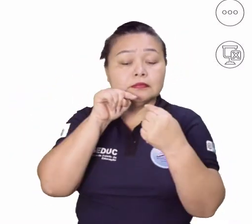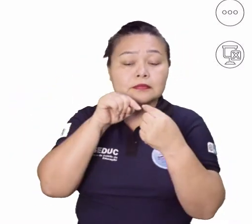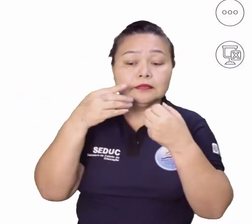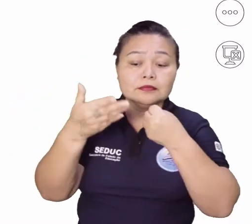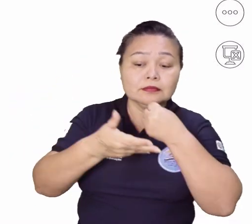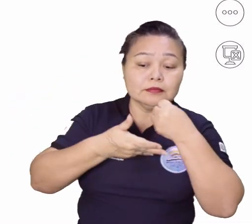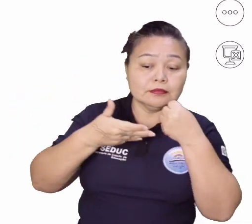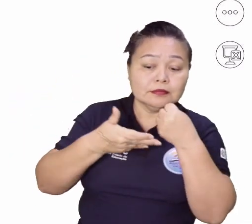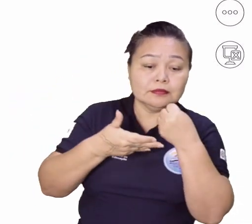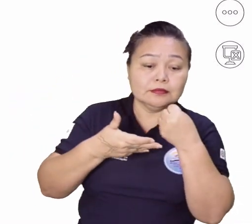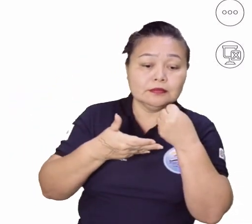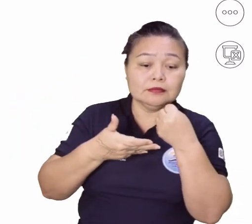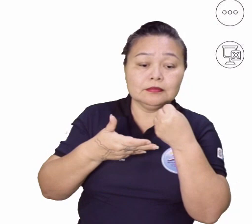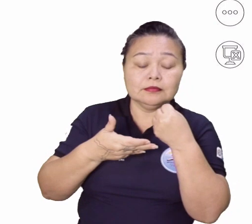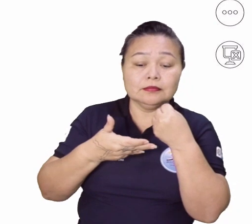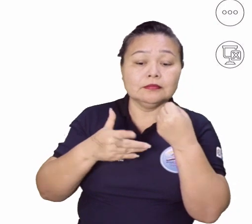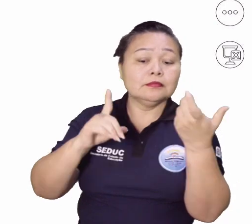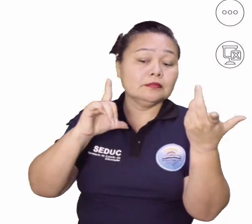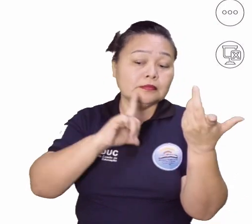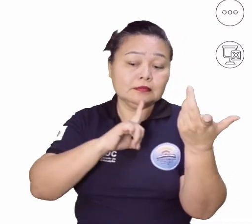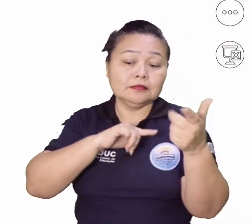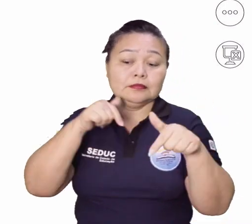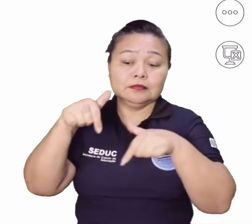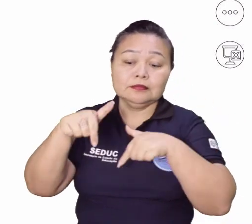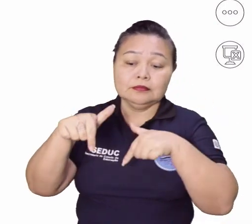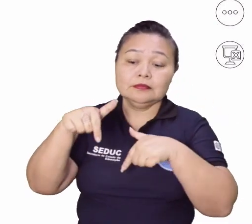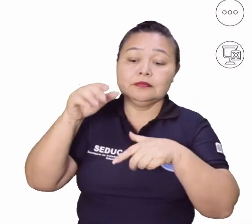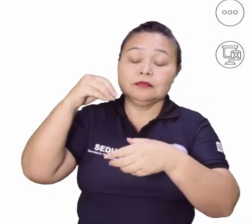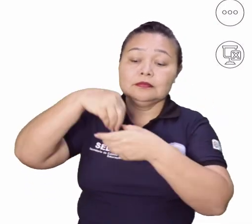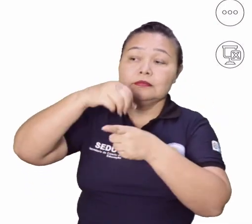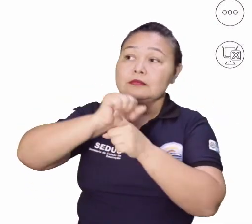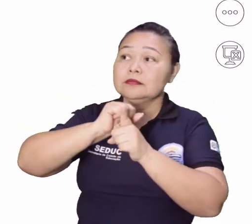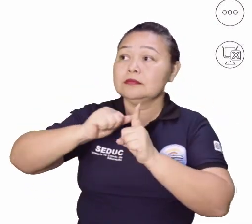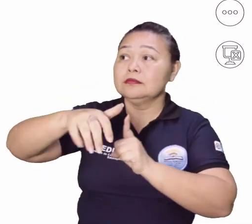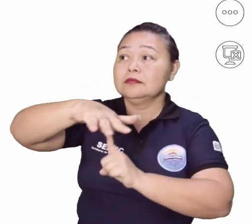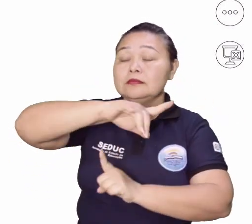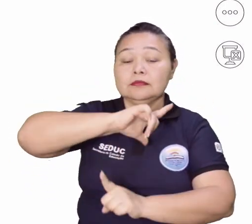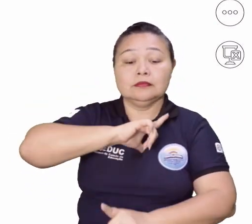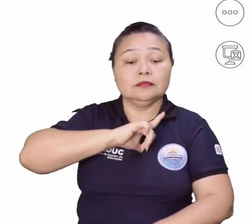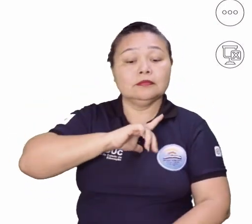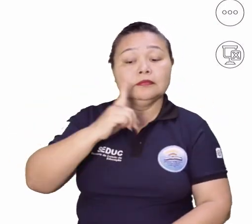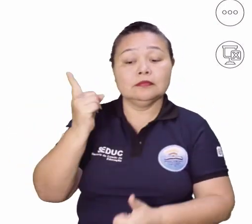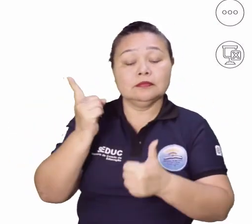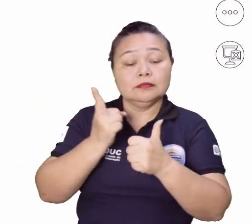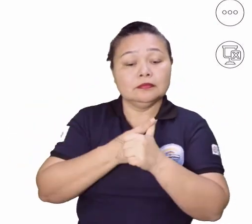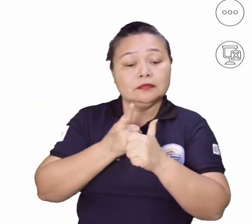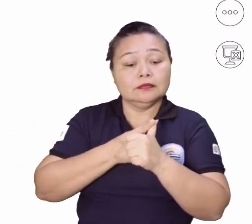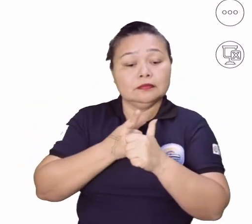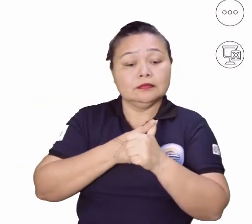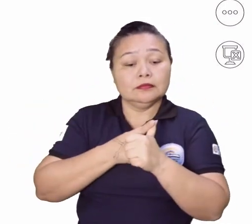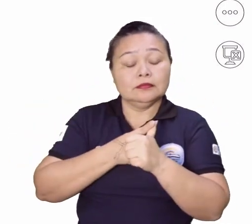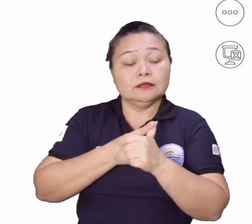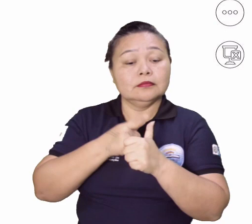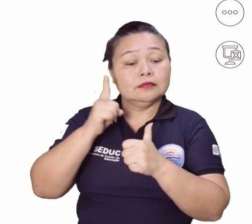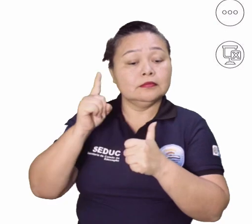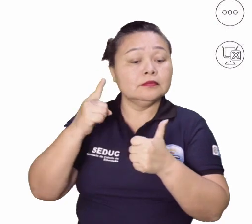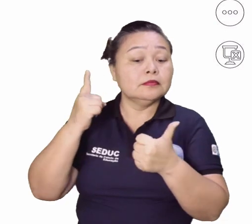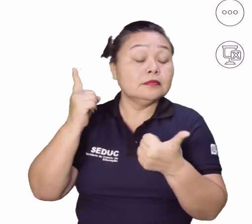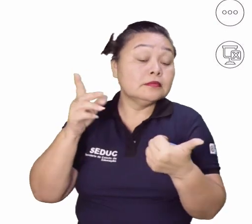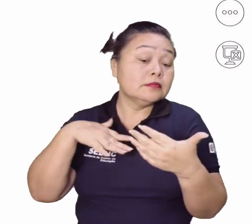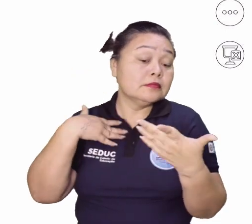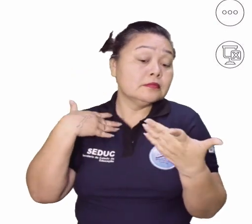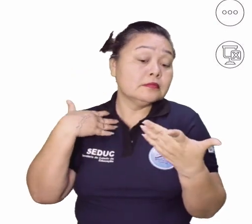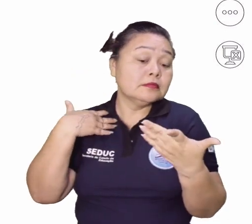básicos que tem o trabalho na sociedade. Basicamente, em primeiro lugar, o trabalho serve